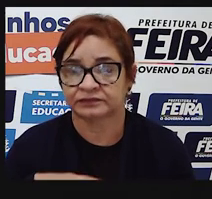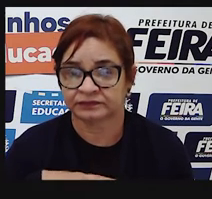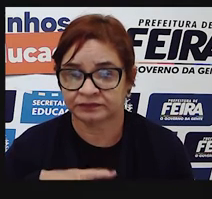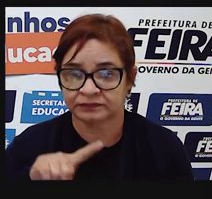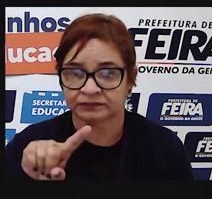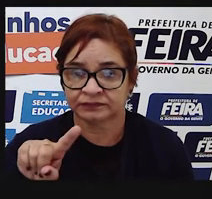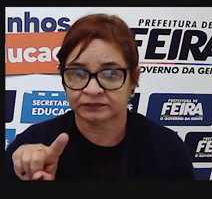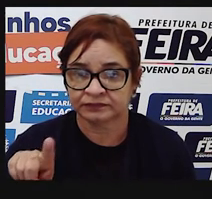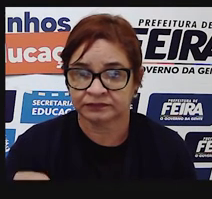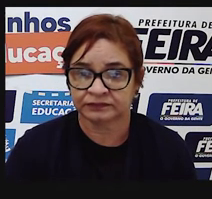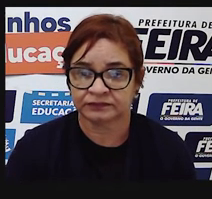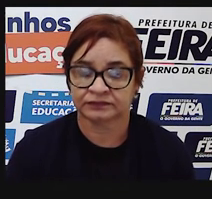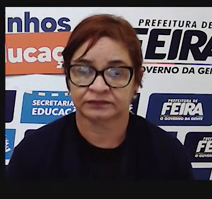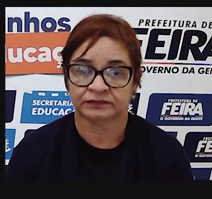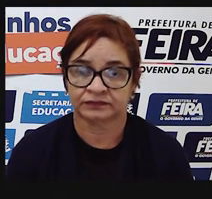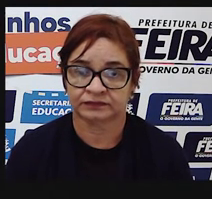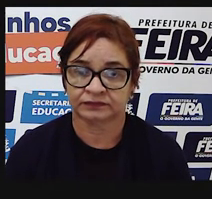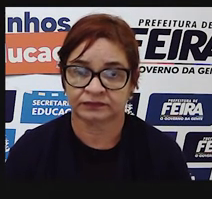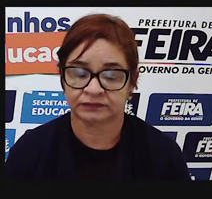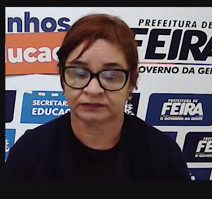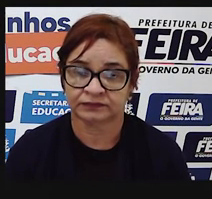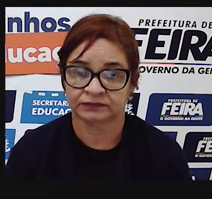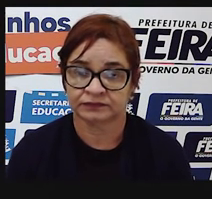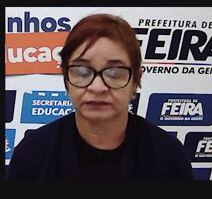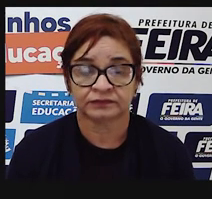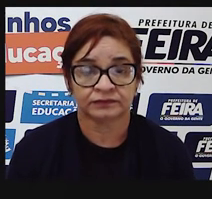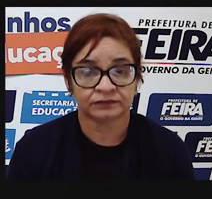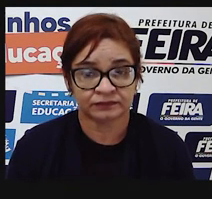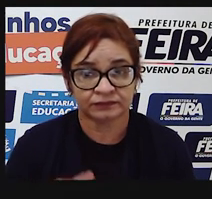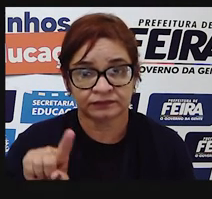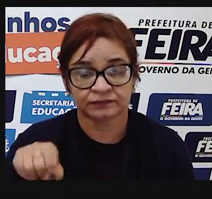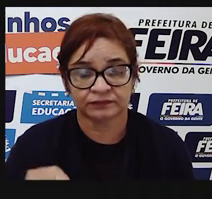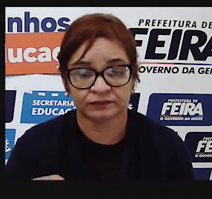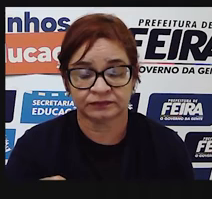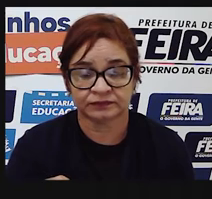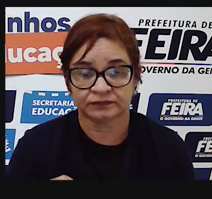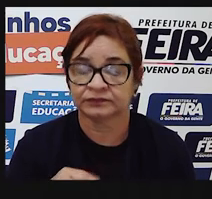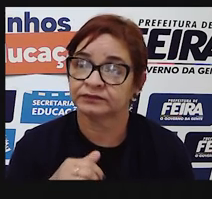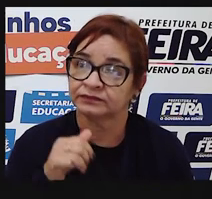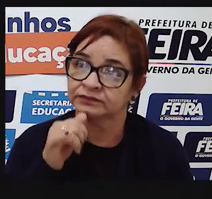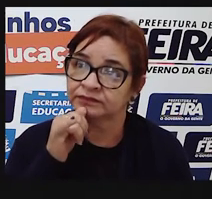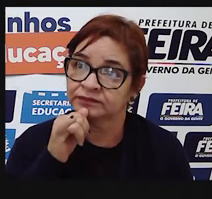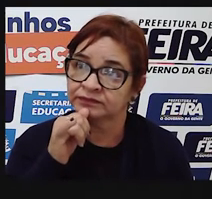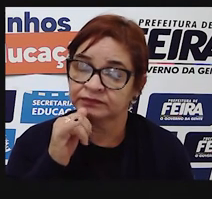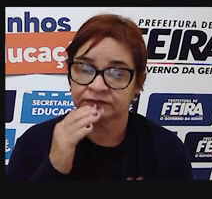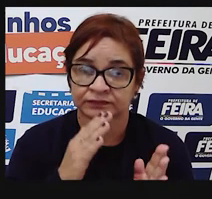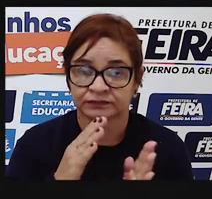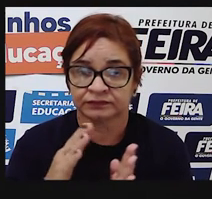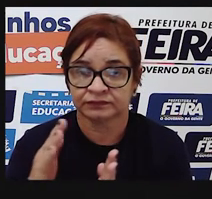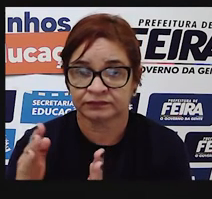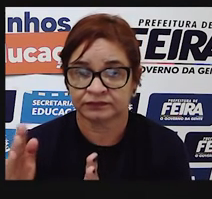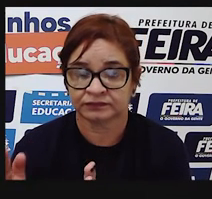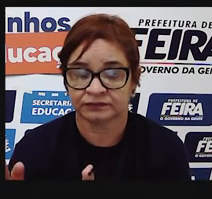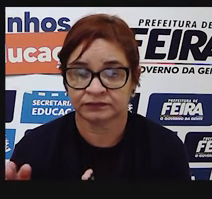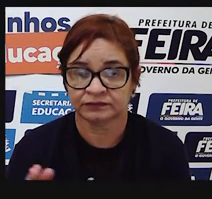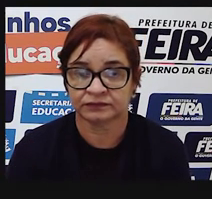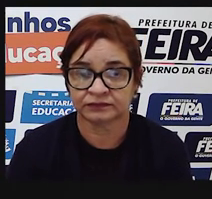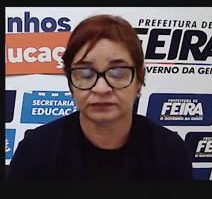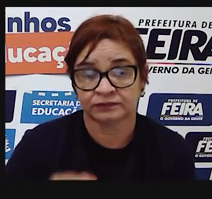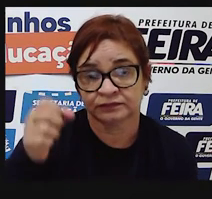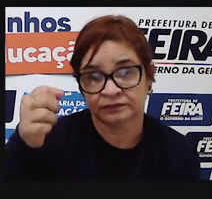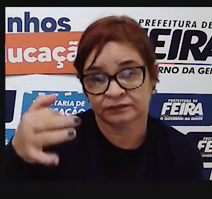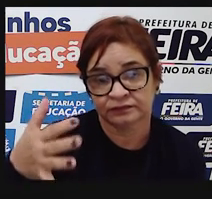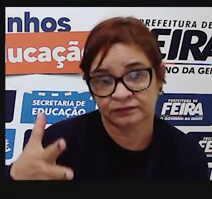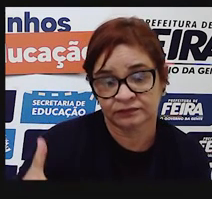Outra utilização da vírgula, separar elementos de uma enumeração. Percebam que quando eu falo enumeração,